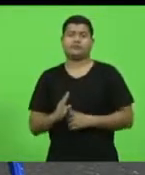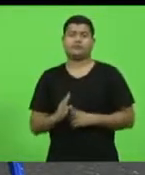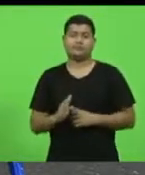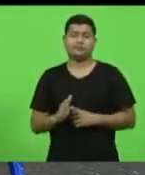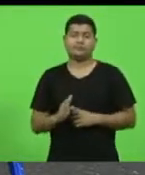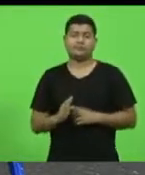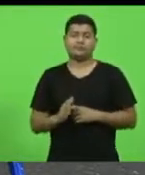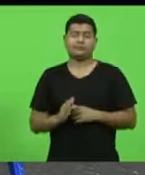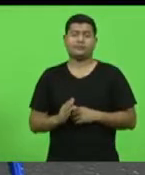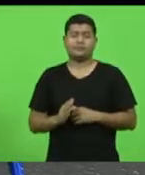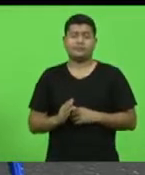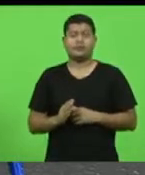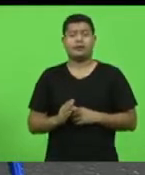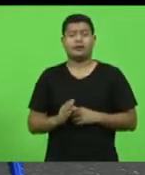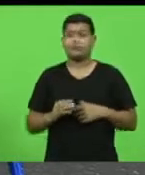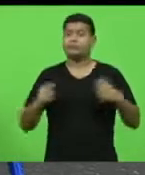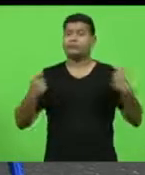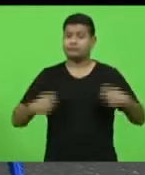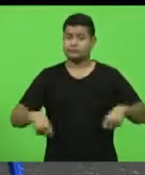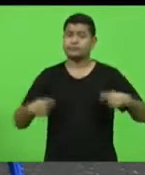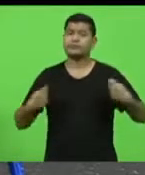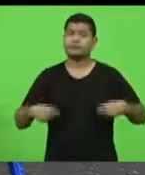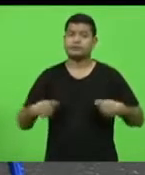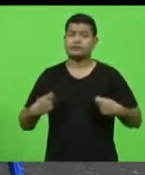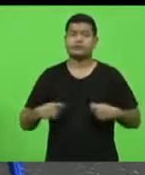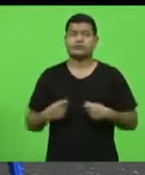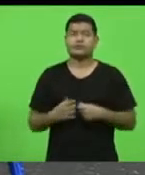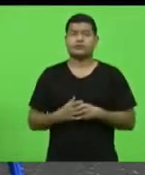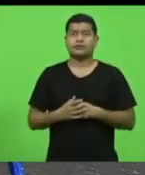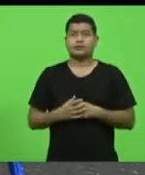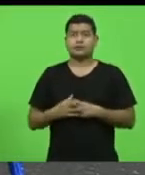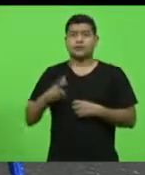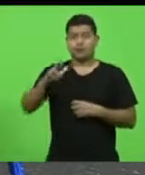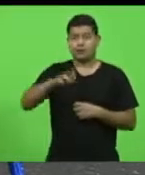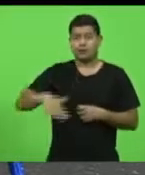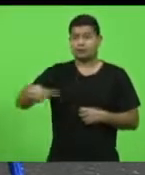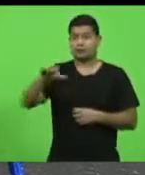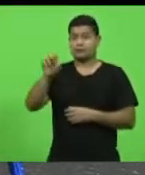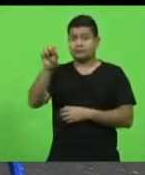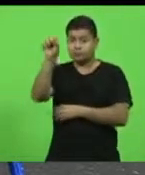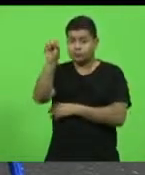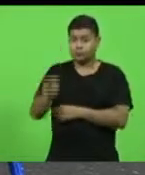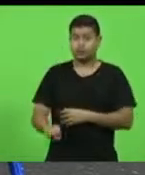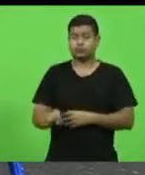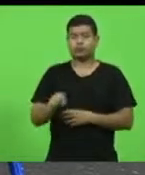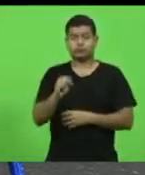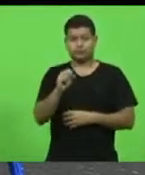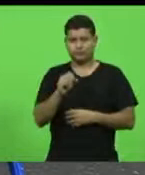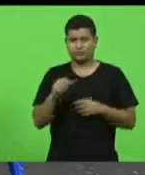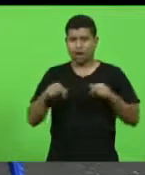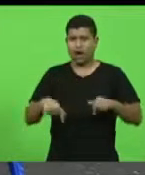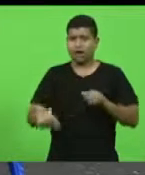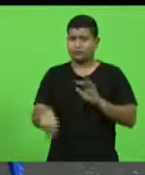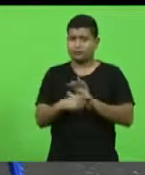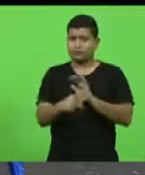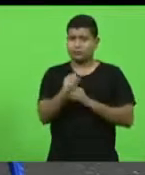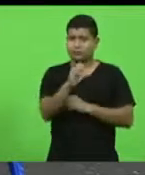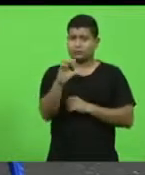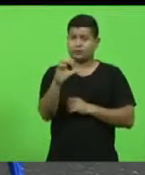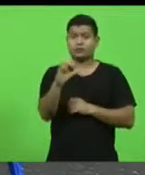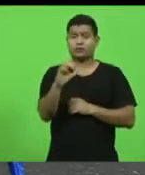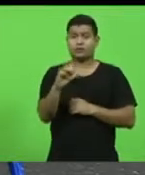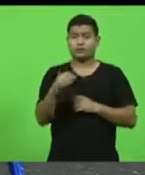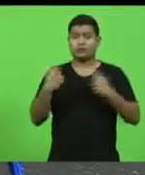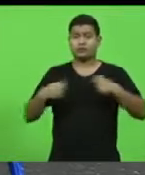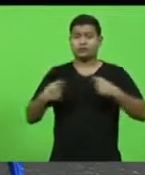Então, é necessário que a região sul de Santa Catarina seja olhada